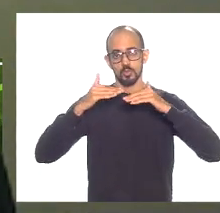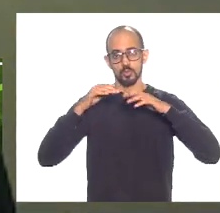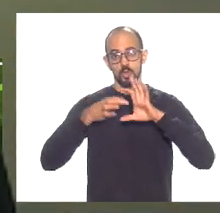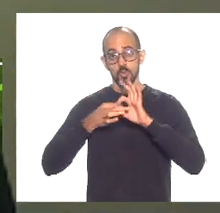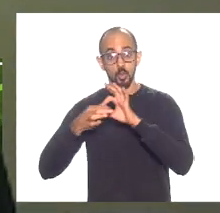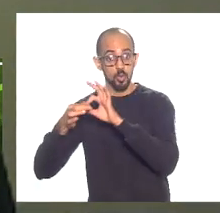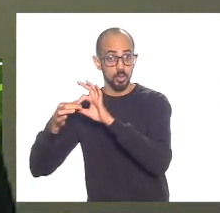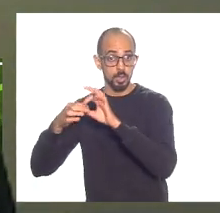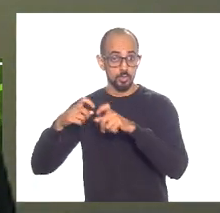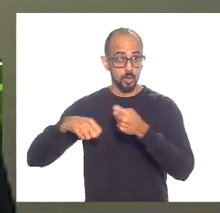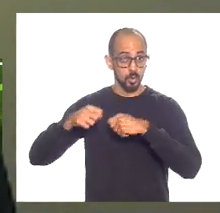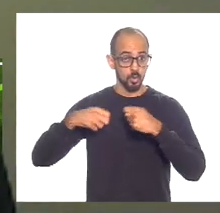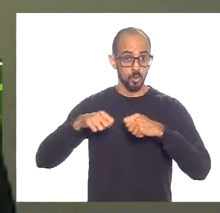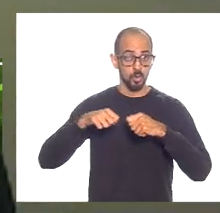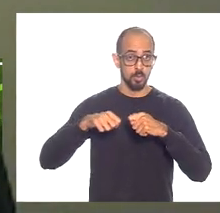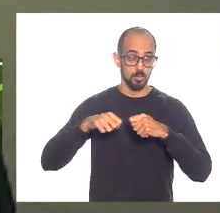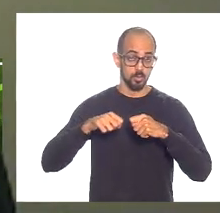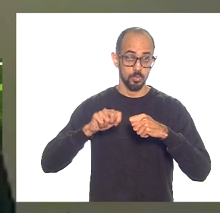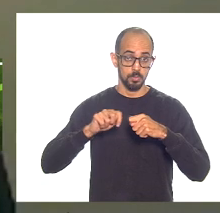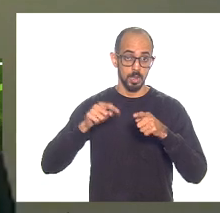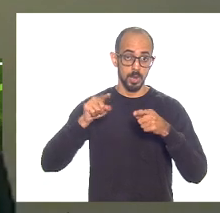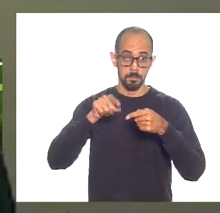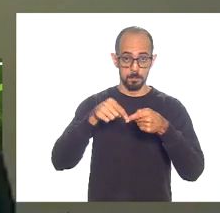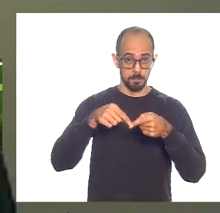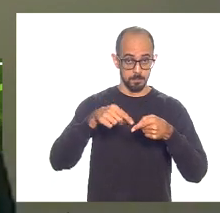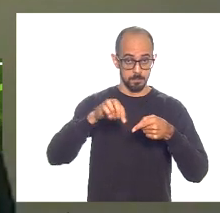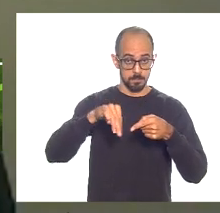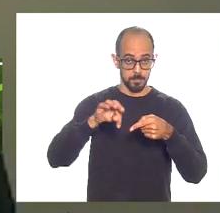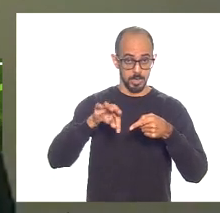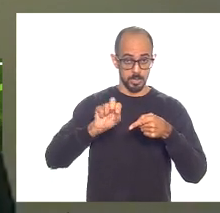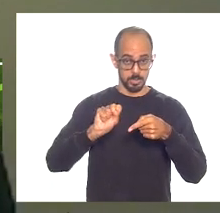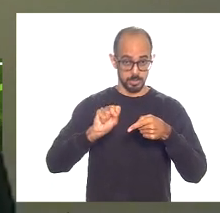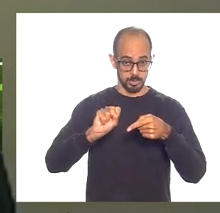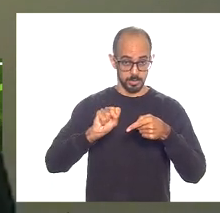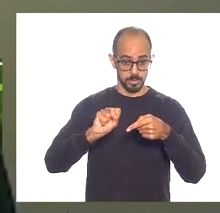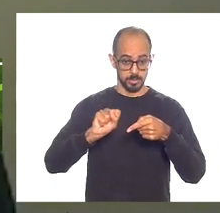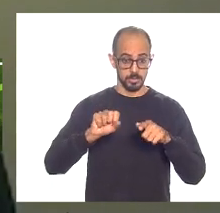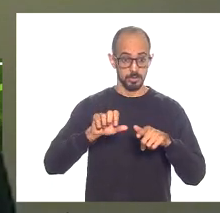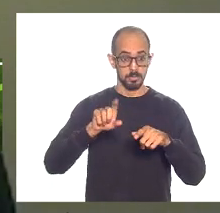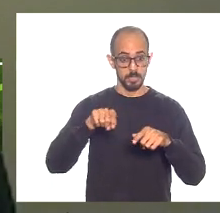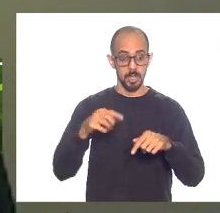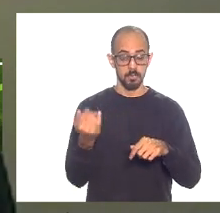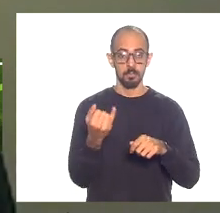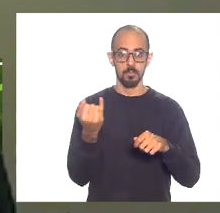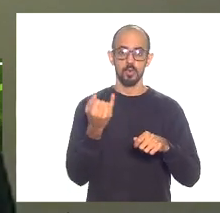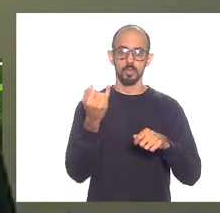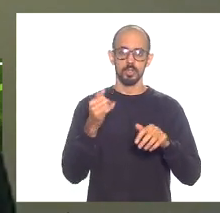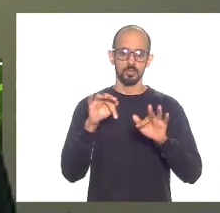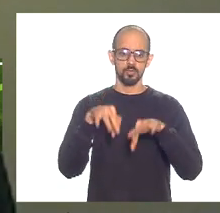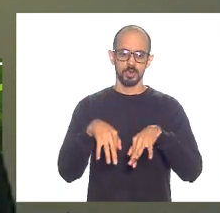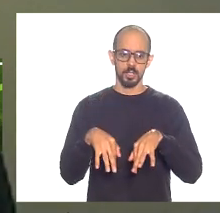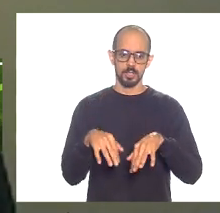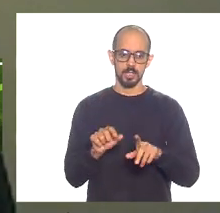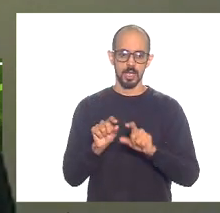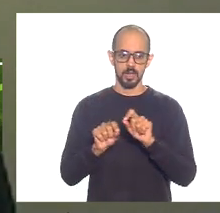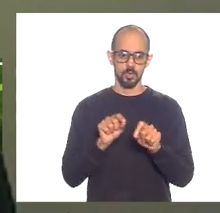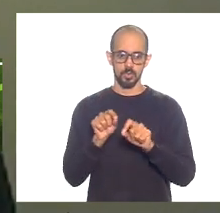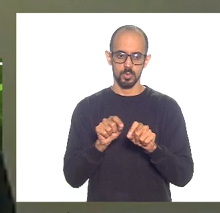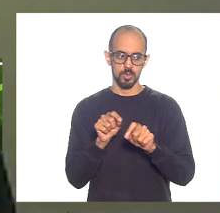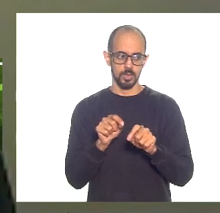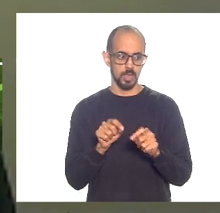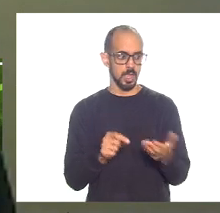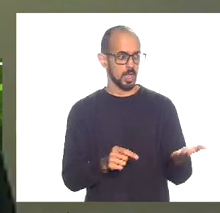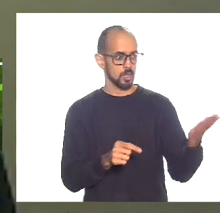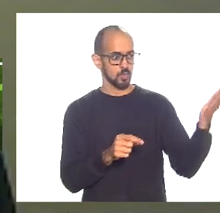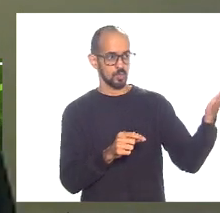considerado no cumprimento de metas mas fundamental presidente já encerrando é o olhar de vossa excelência